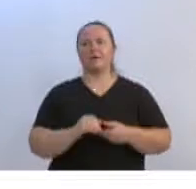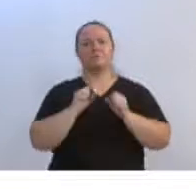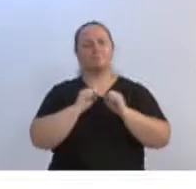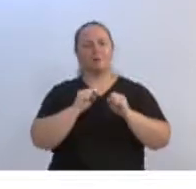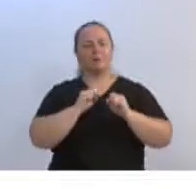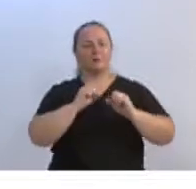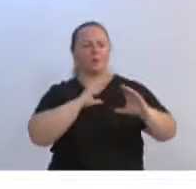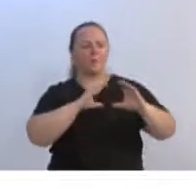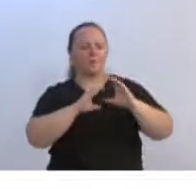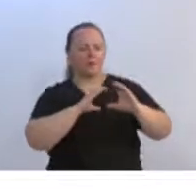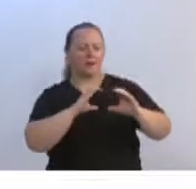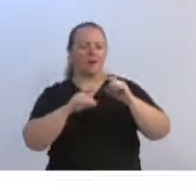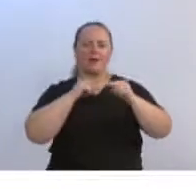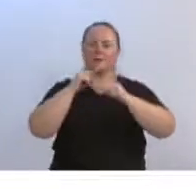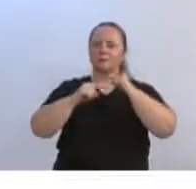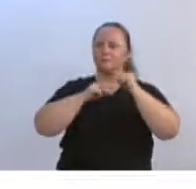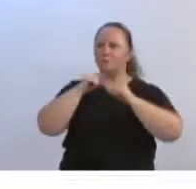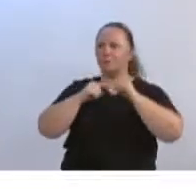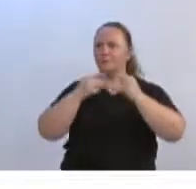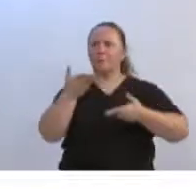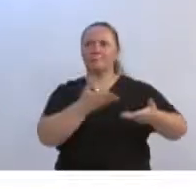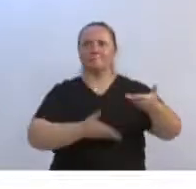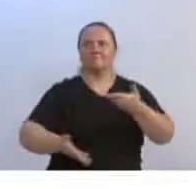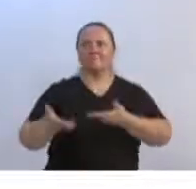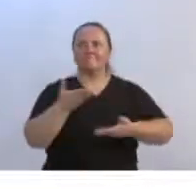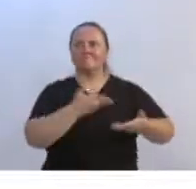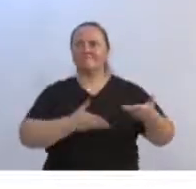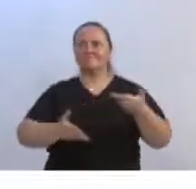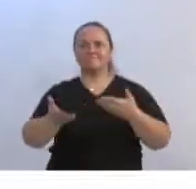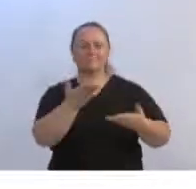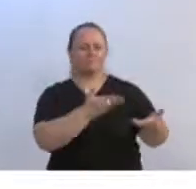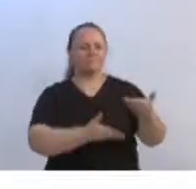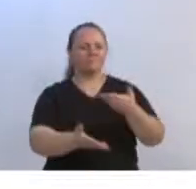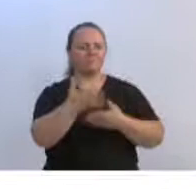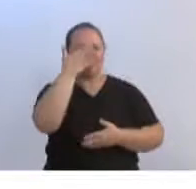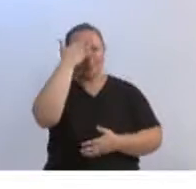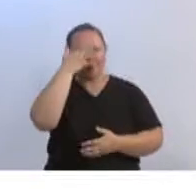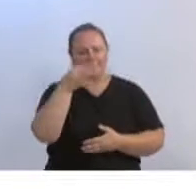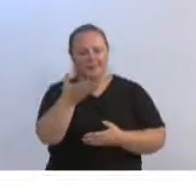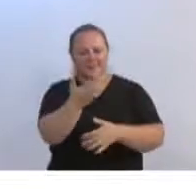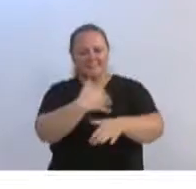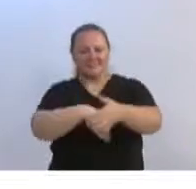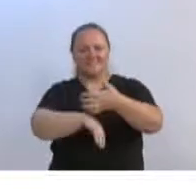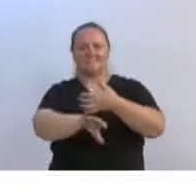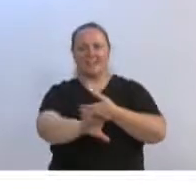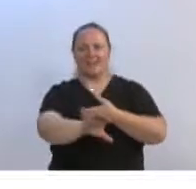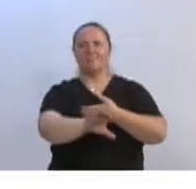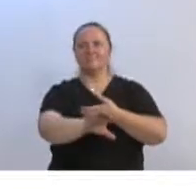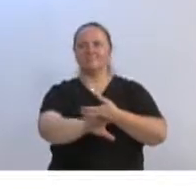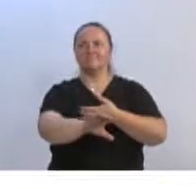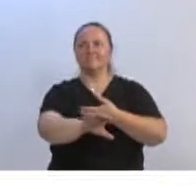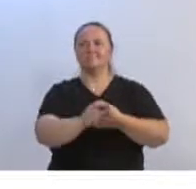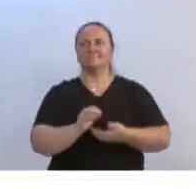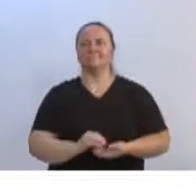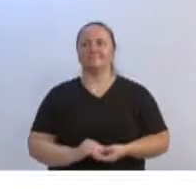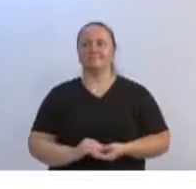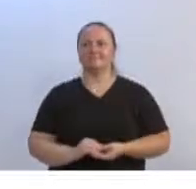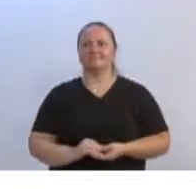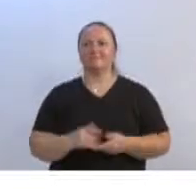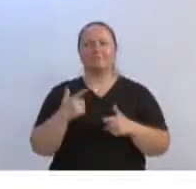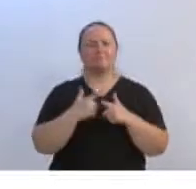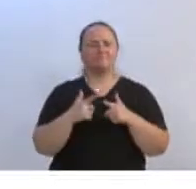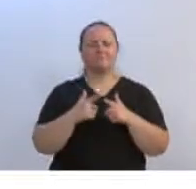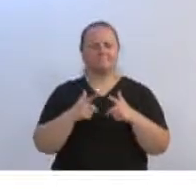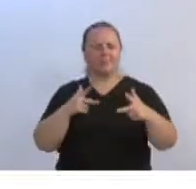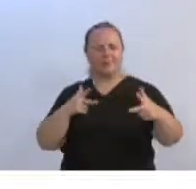mundo pode tirar dúvidas com todo mundo, porque todo mundo se entende aqui, porque todo mundo tem o mesmo problema. Beijo.